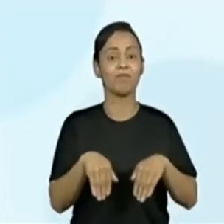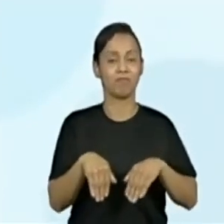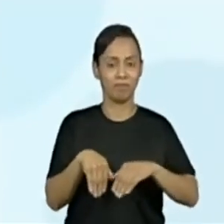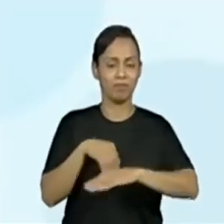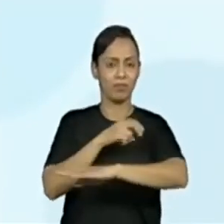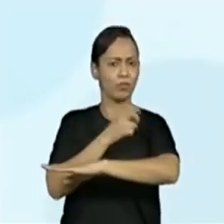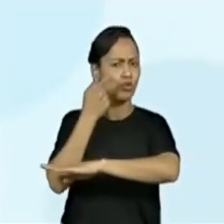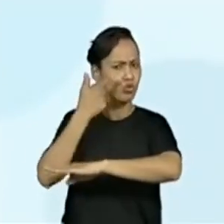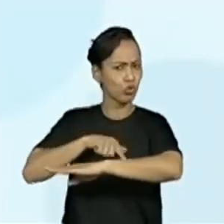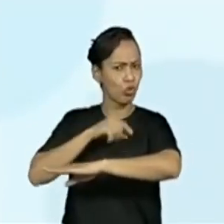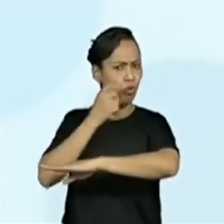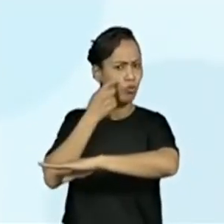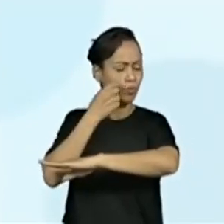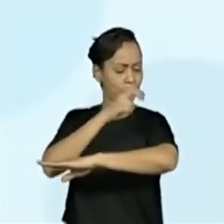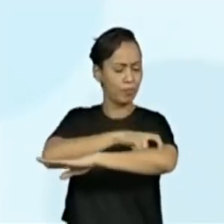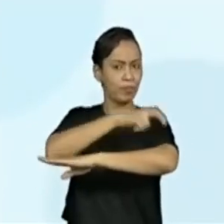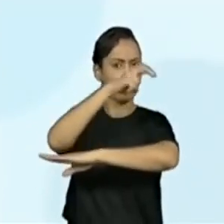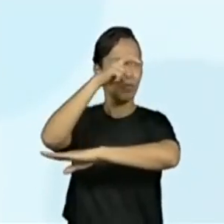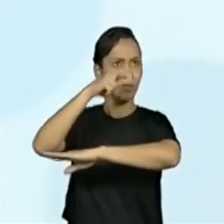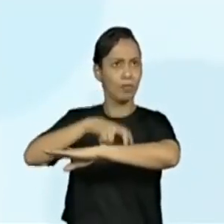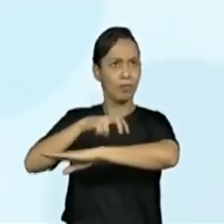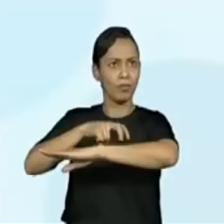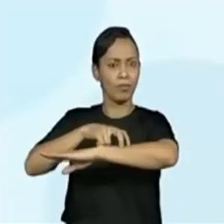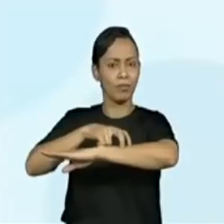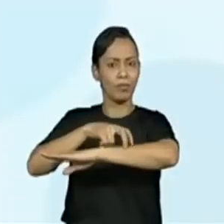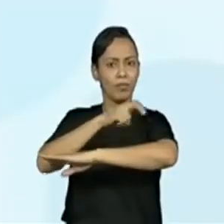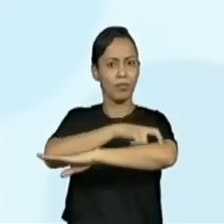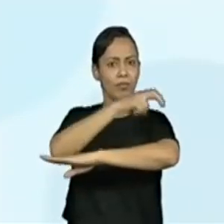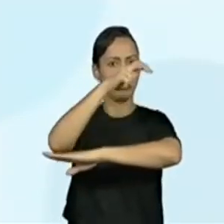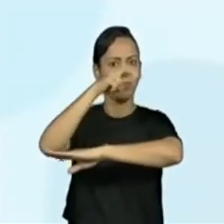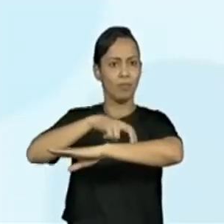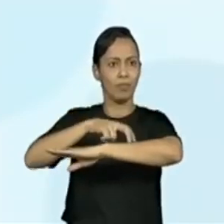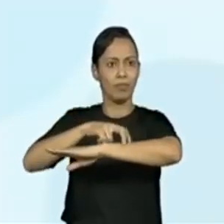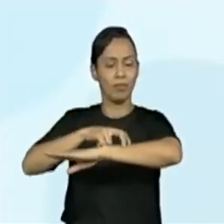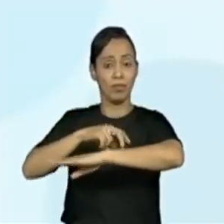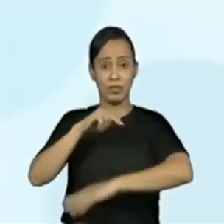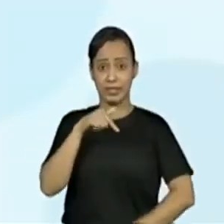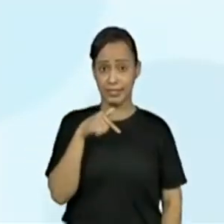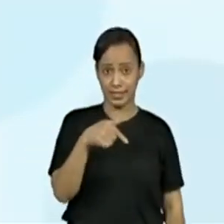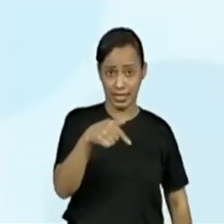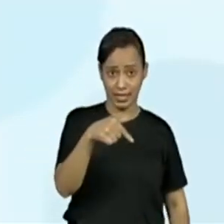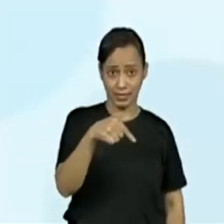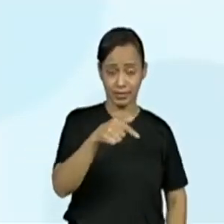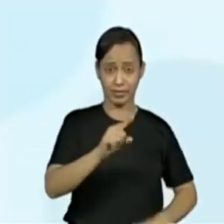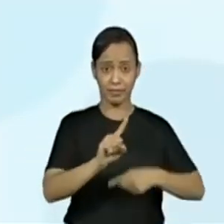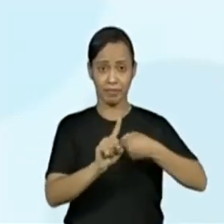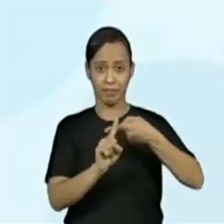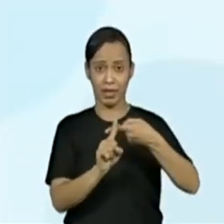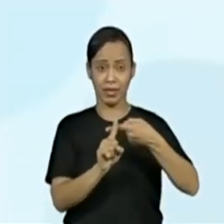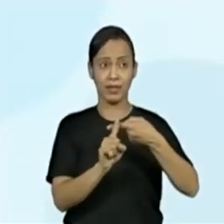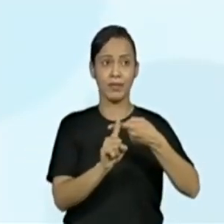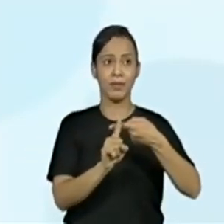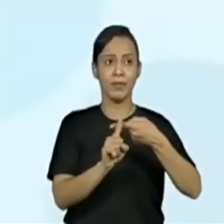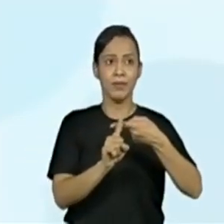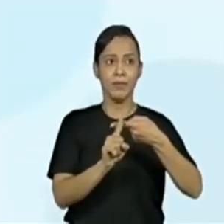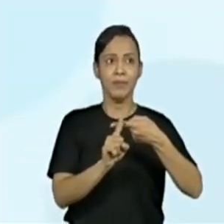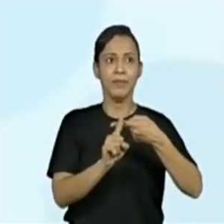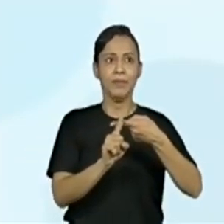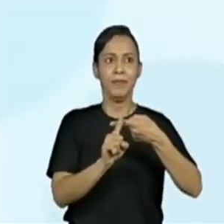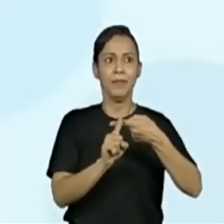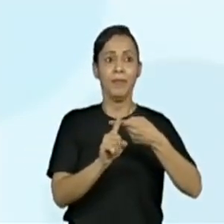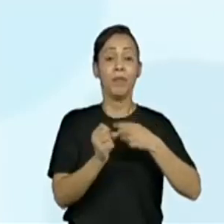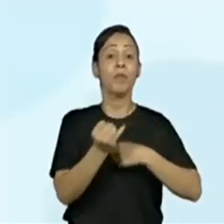saltar mais uma vez, então? Vamos lá. A partir do 7, já vou deixar o 7 aqui. Eu sei que somado a esse 7,